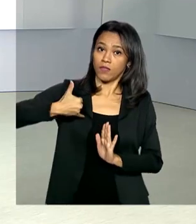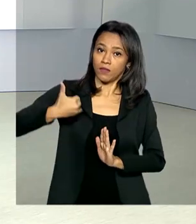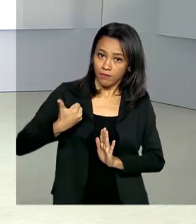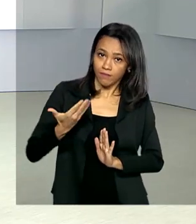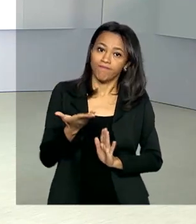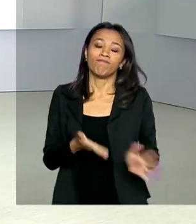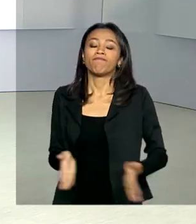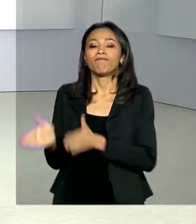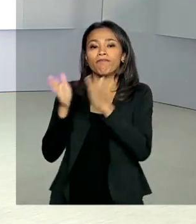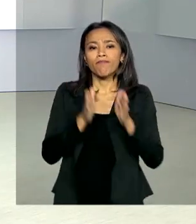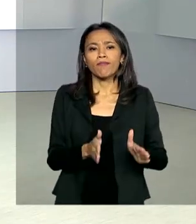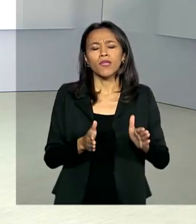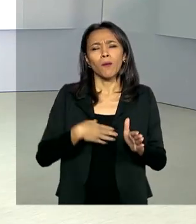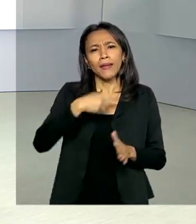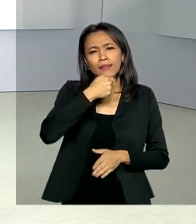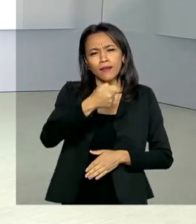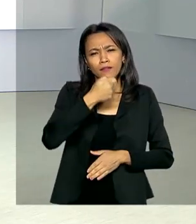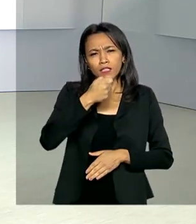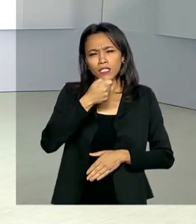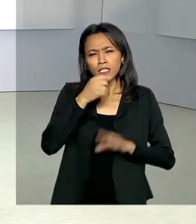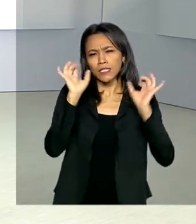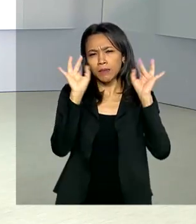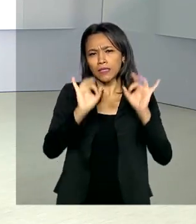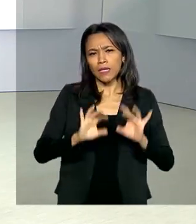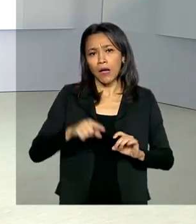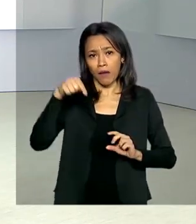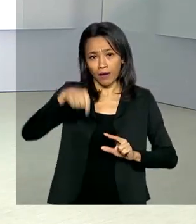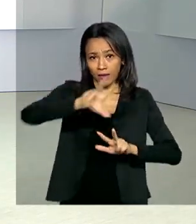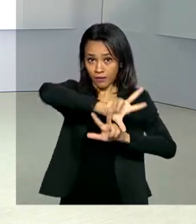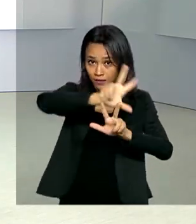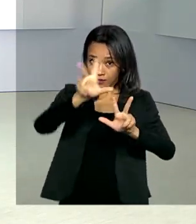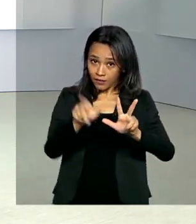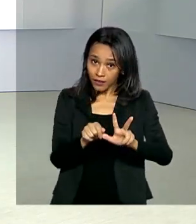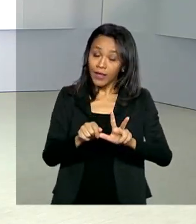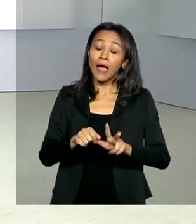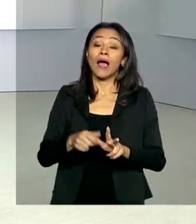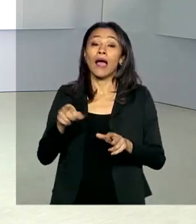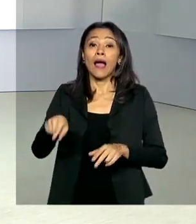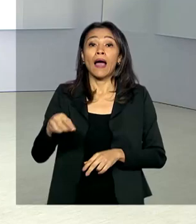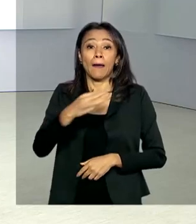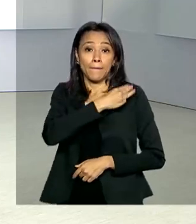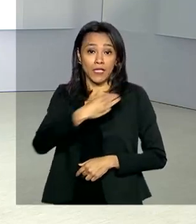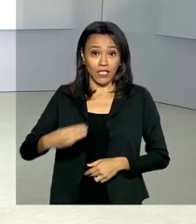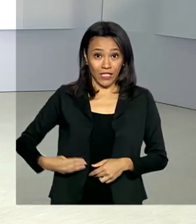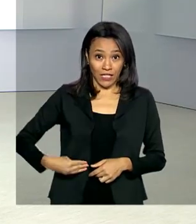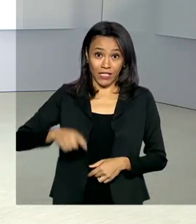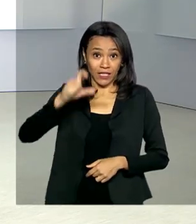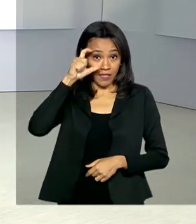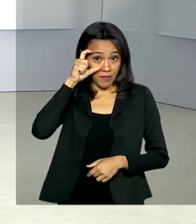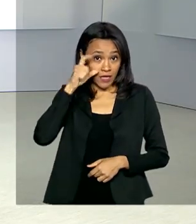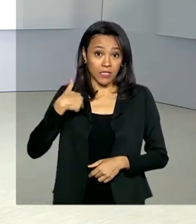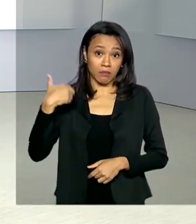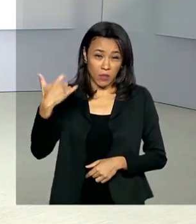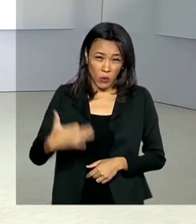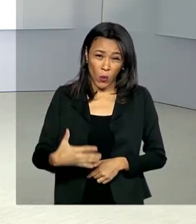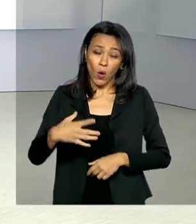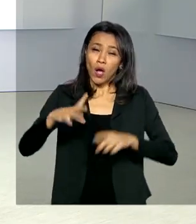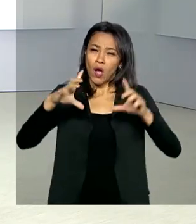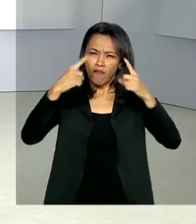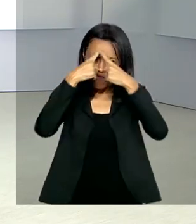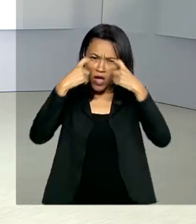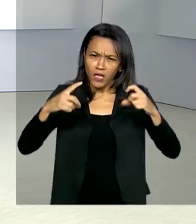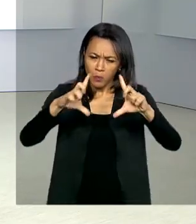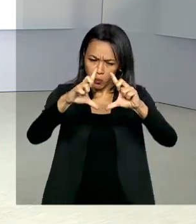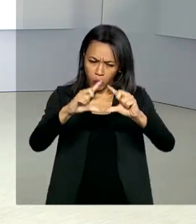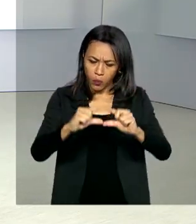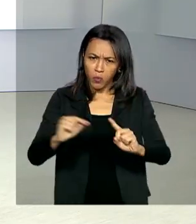Em entrevista exclusiva à TV Brasil, a ministra Damares Alves revelou que o número de denúncias de violência contra a